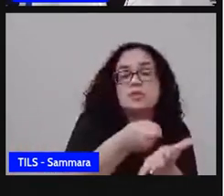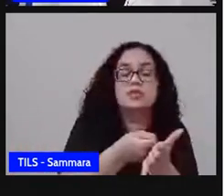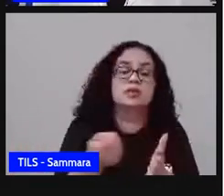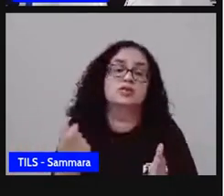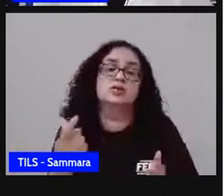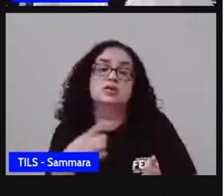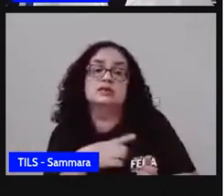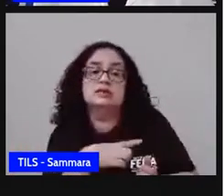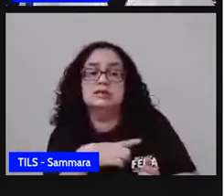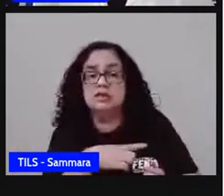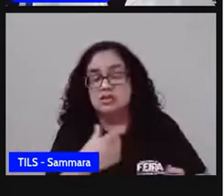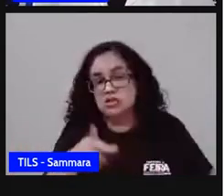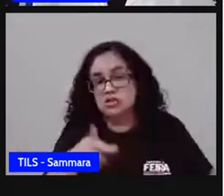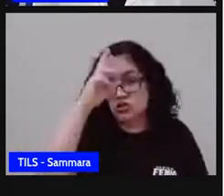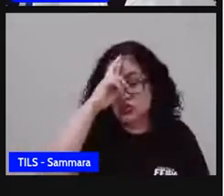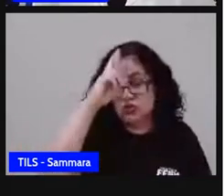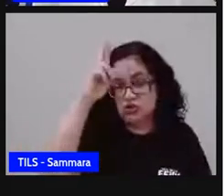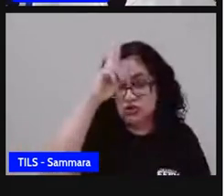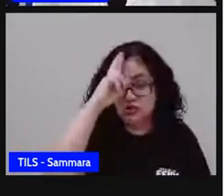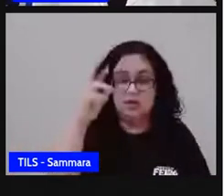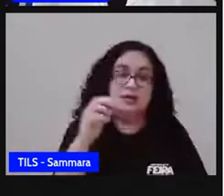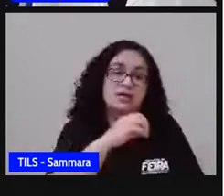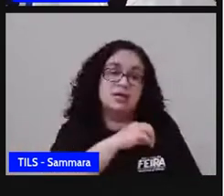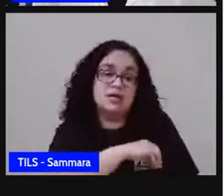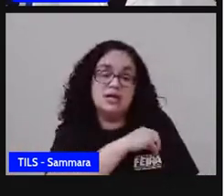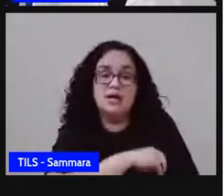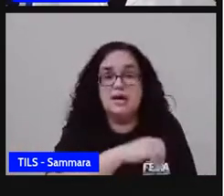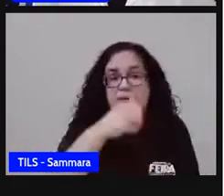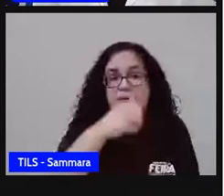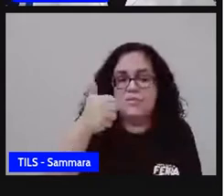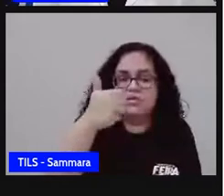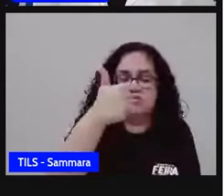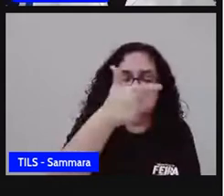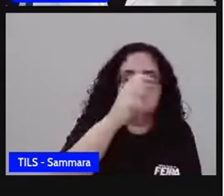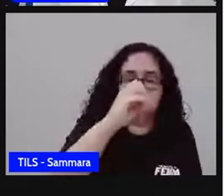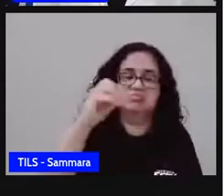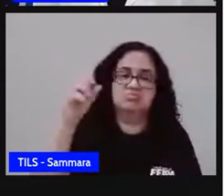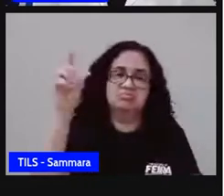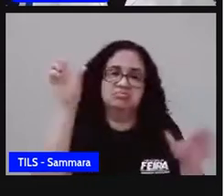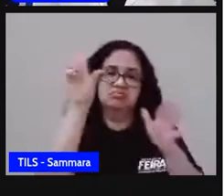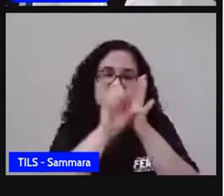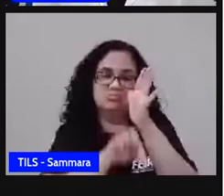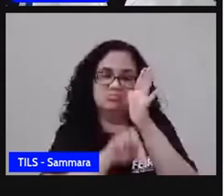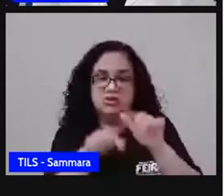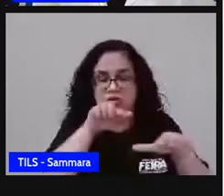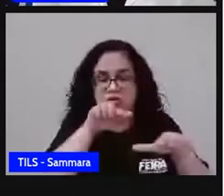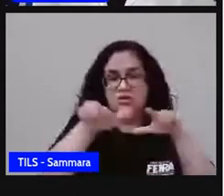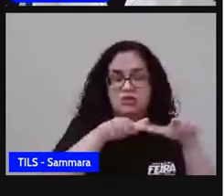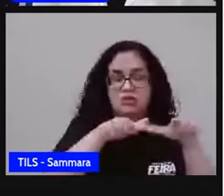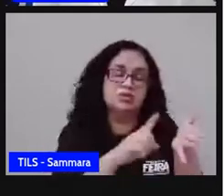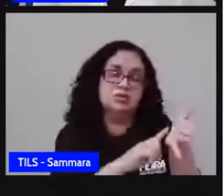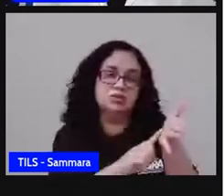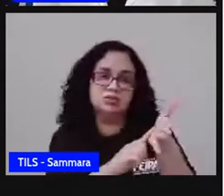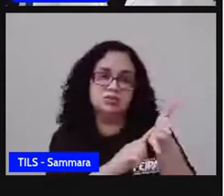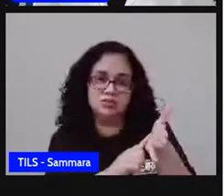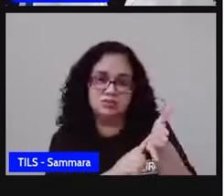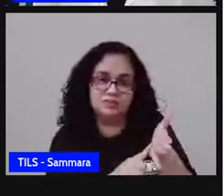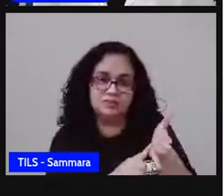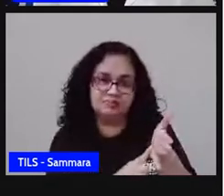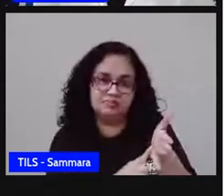cargos de chefia. E recebem R$.200,00 a menos do que os trabalhadores brancos. Essas pessoas,